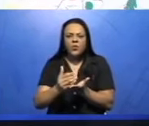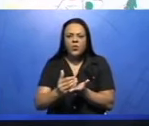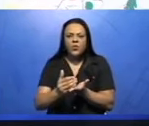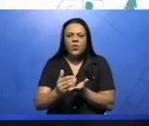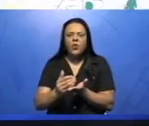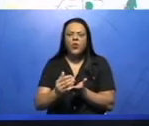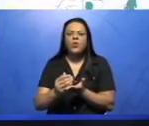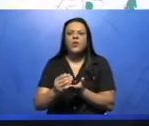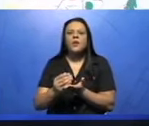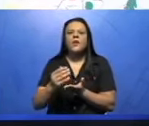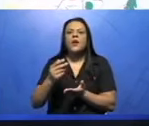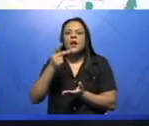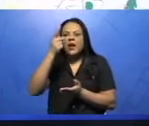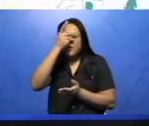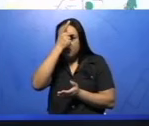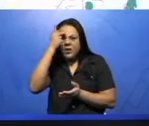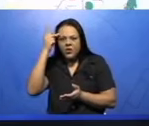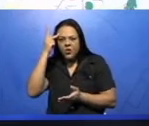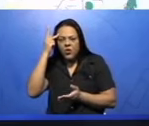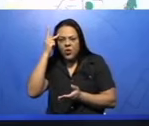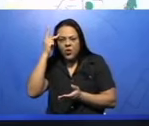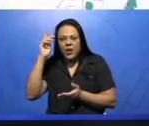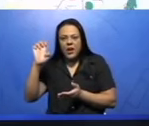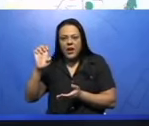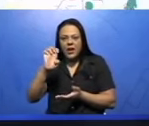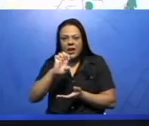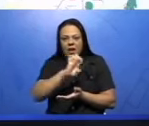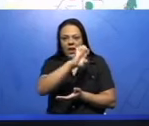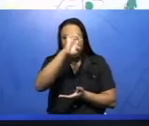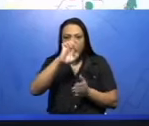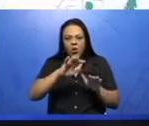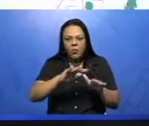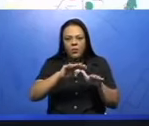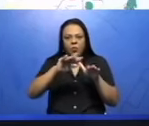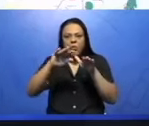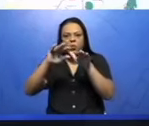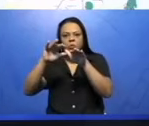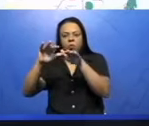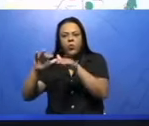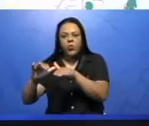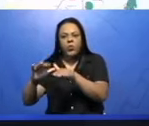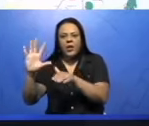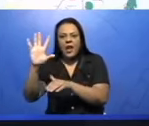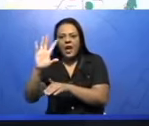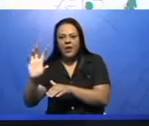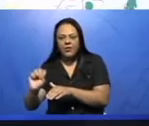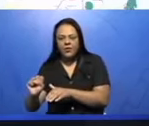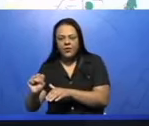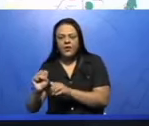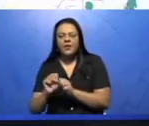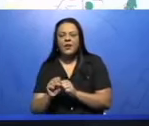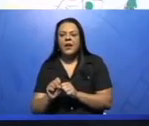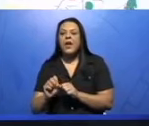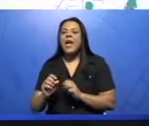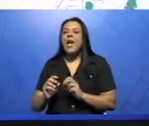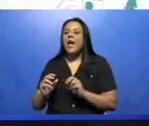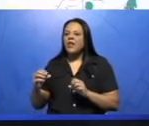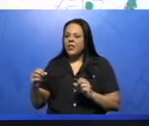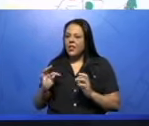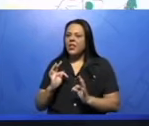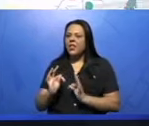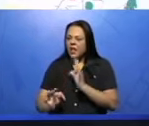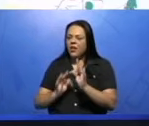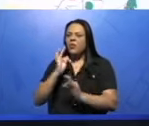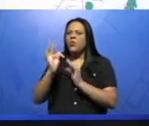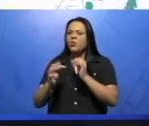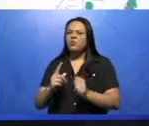europeus quando chegaram ao continente. Ela é mais moderna, ou seja, há um uso maior de tecnologia e ela é